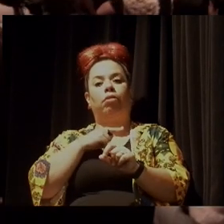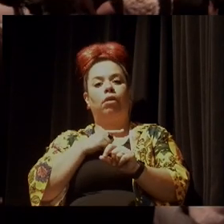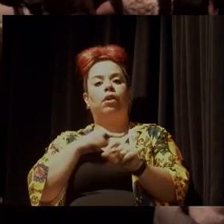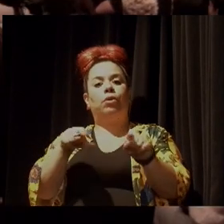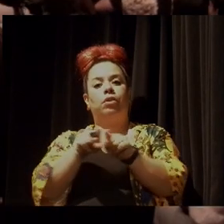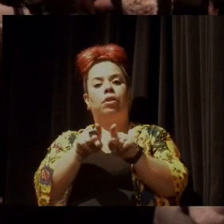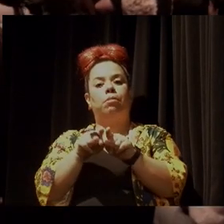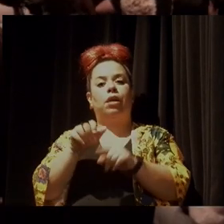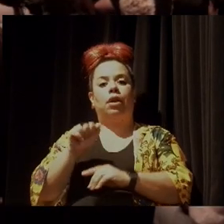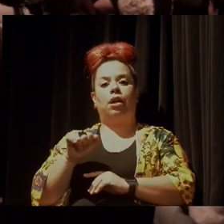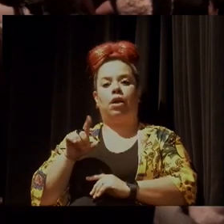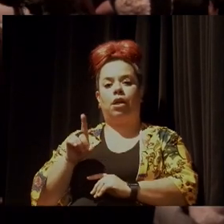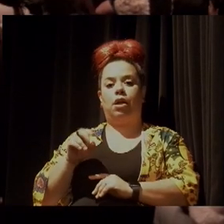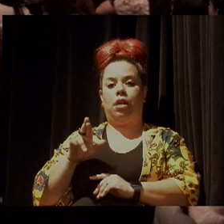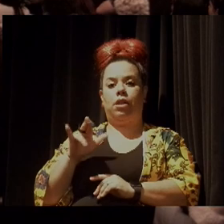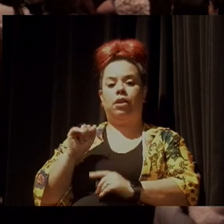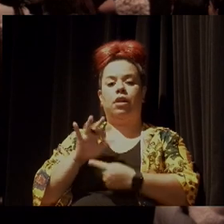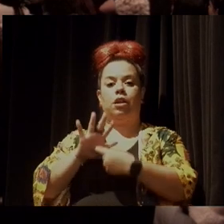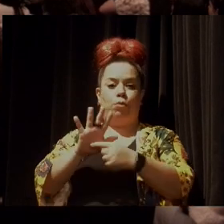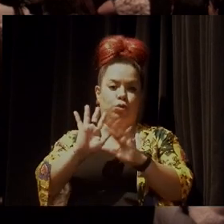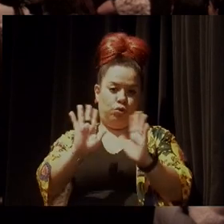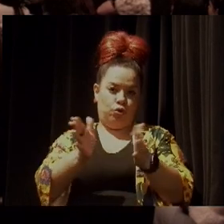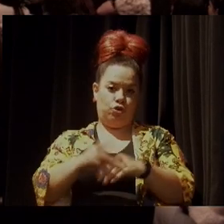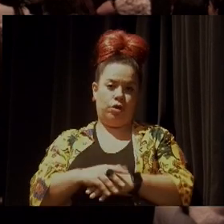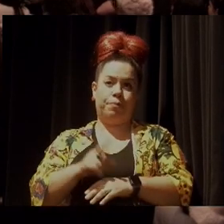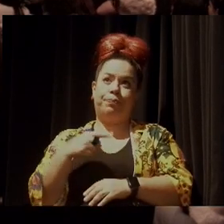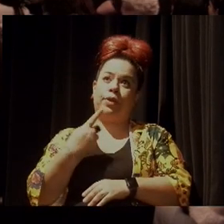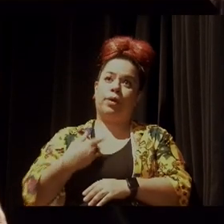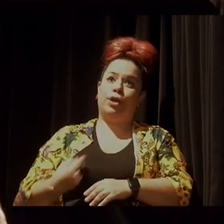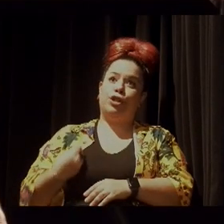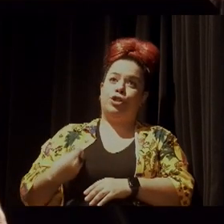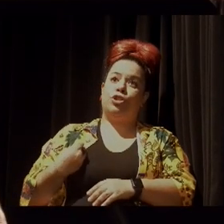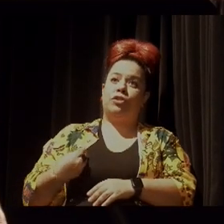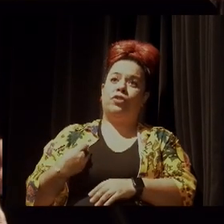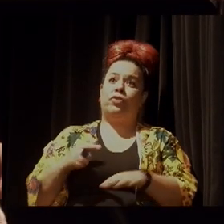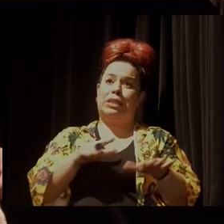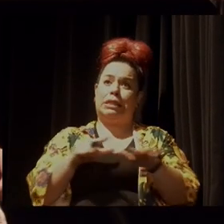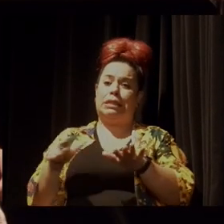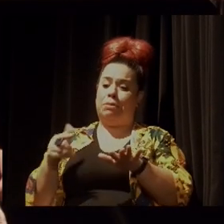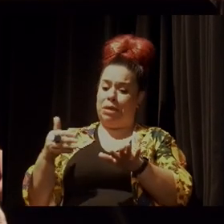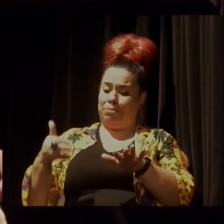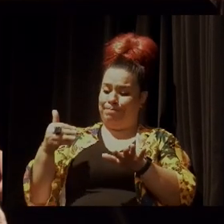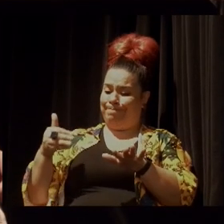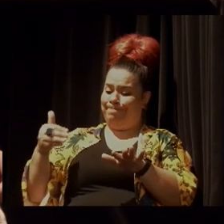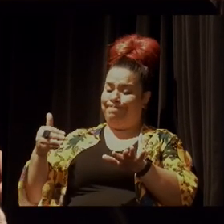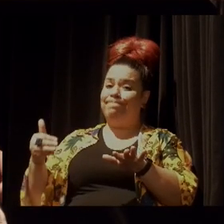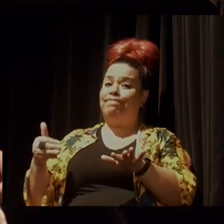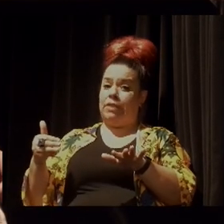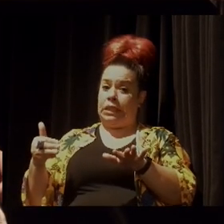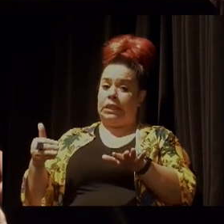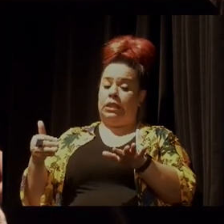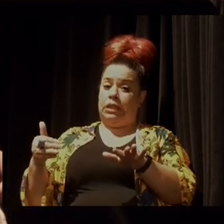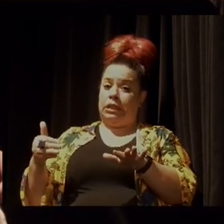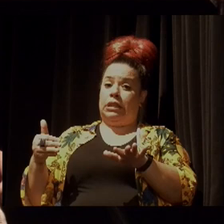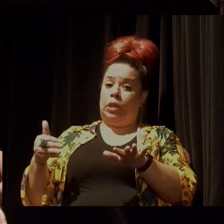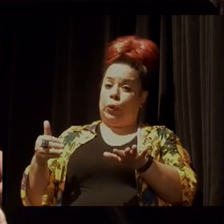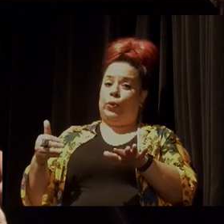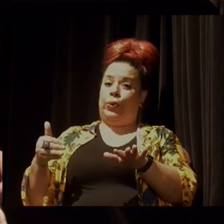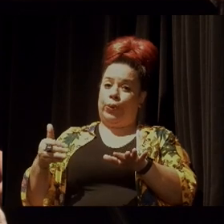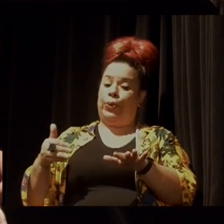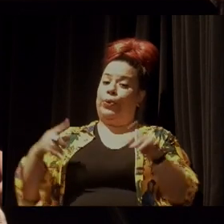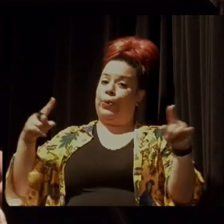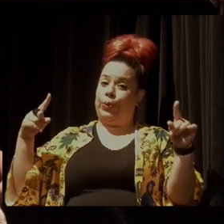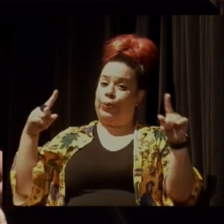que a Adriana já mencionou. A gente vive, nos últimos dias, nas últimas semanas, um cenário muito